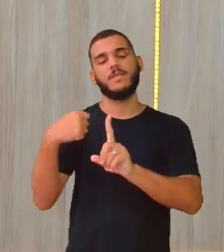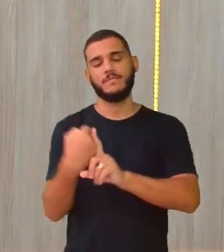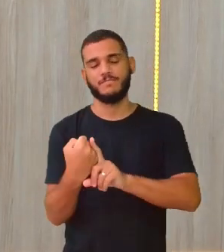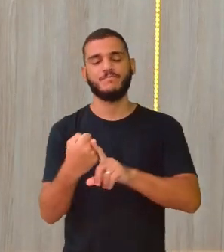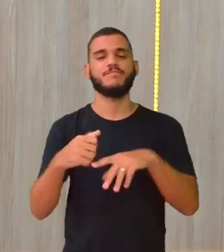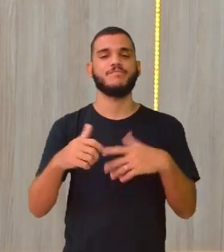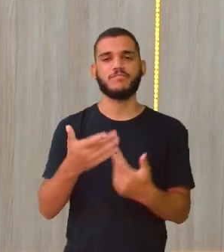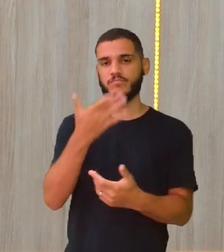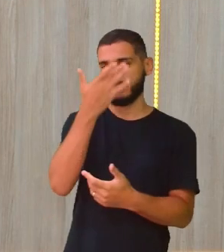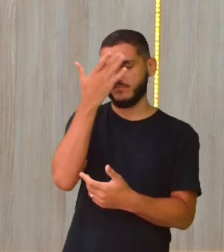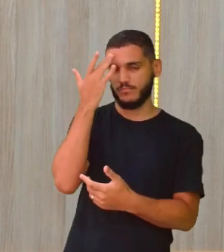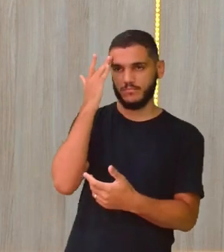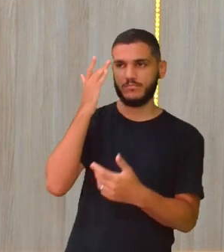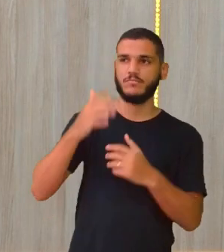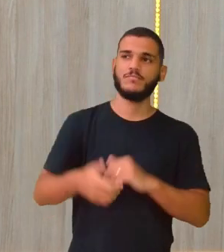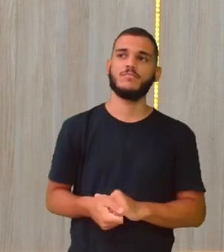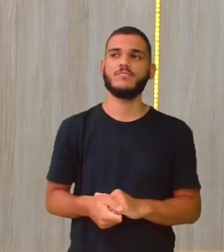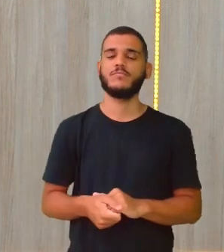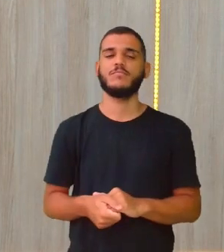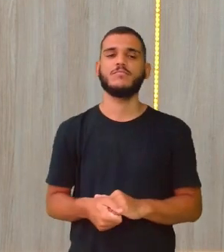com as pessoas. Olha aí,